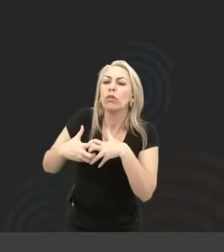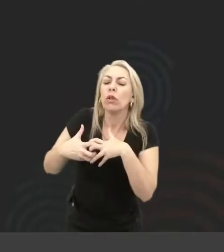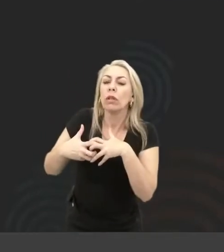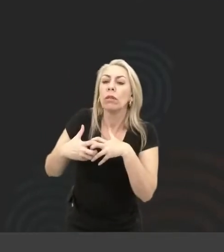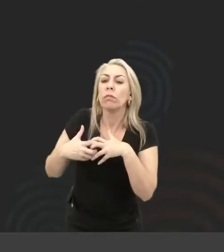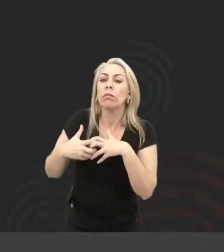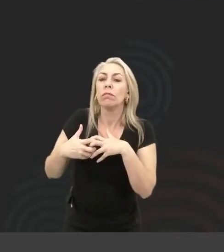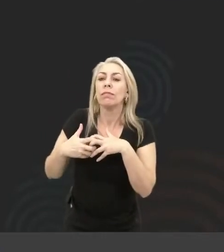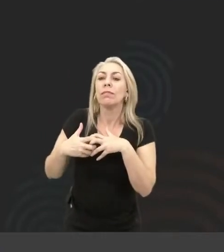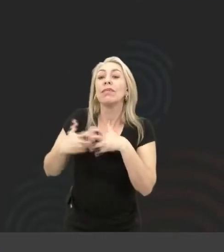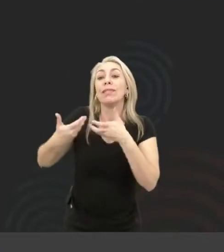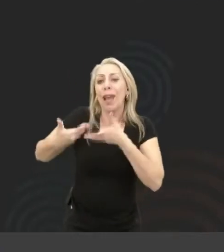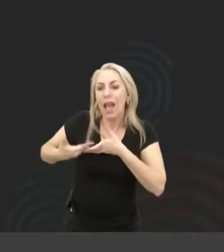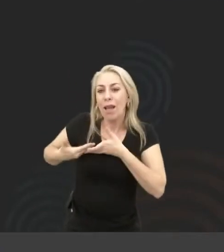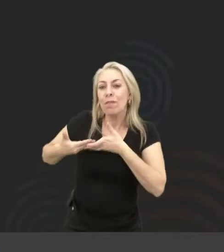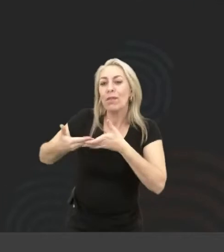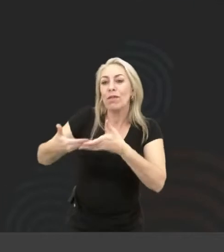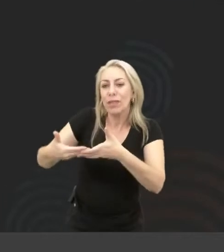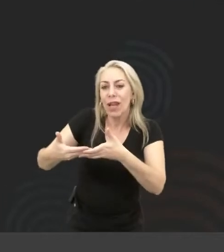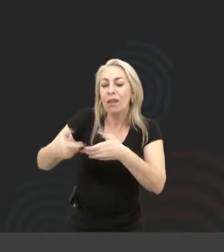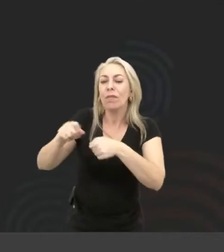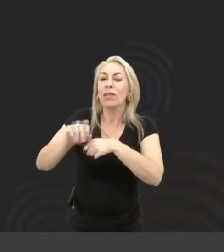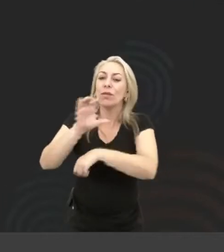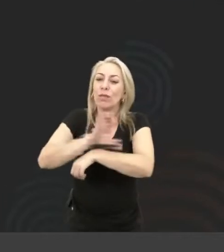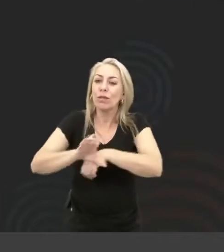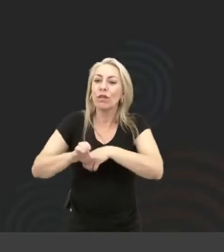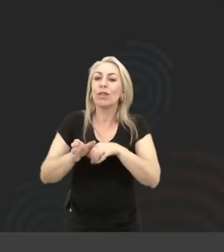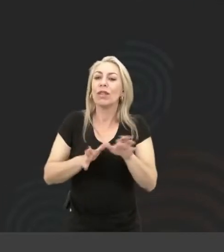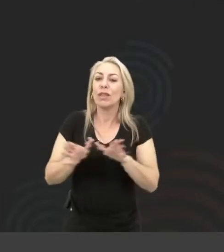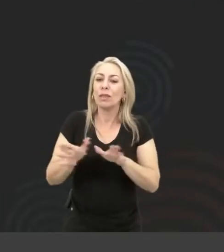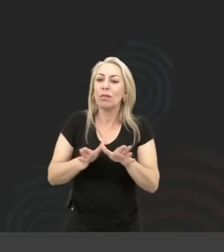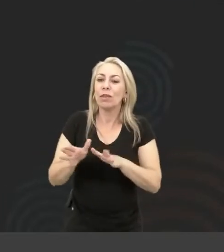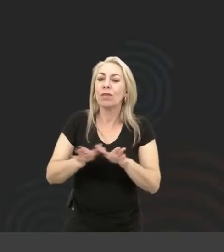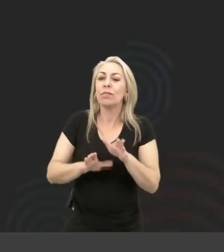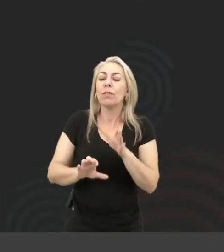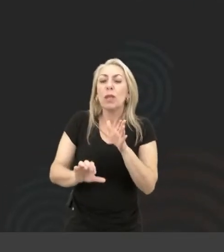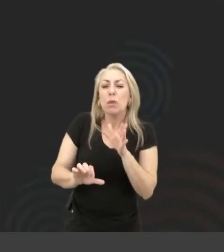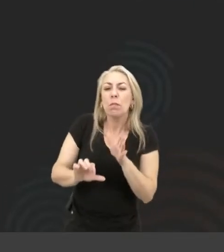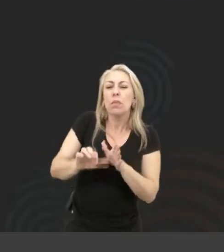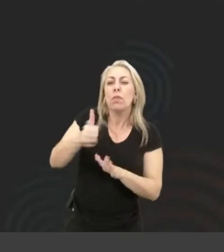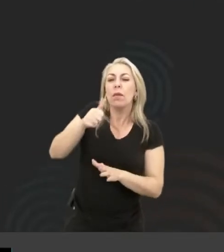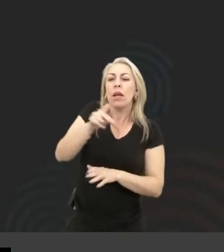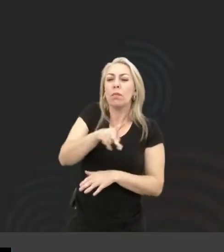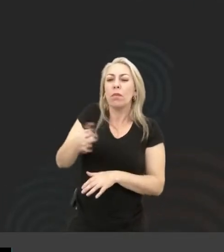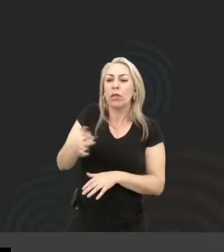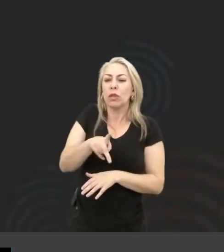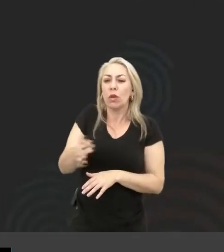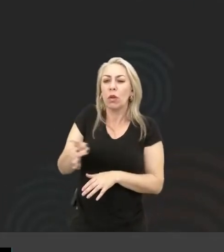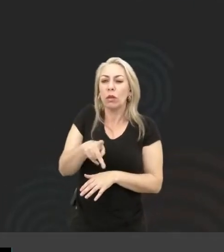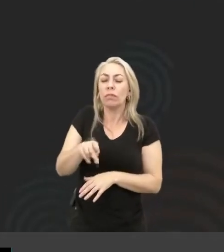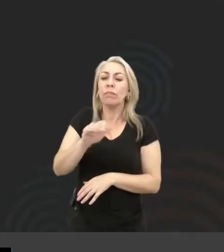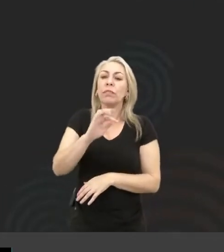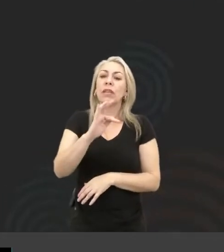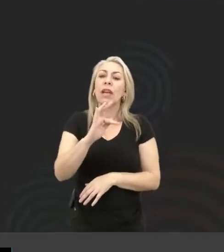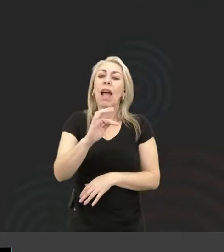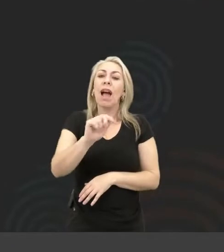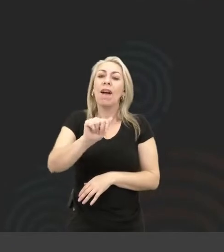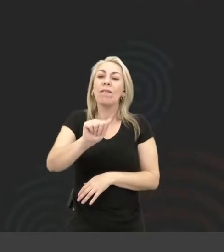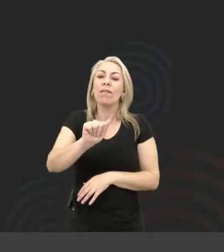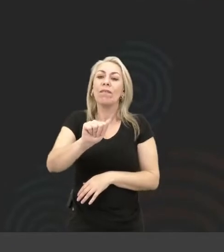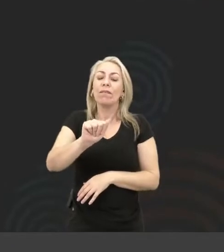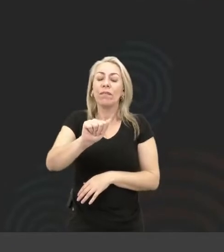Até que eu recebi o convite para fazer um curso de acessibilidade. Meus primeiros professores de acessibilidade foram Flávio Correia,